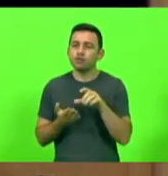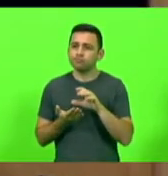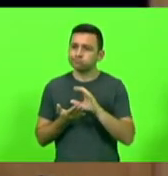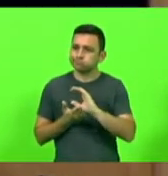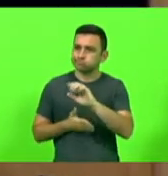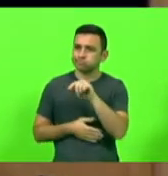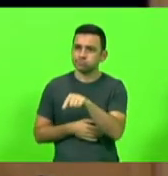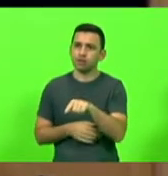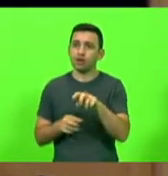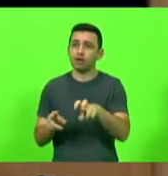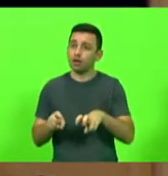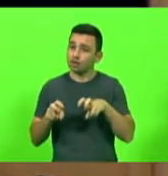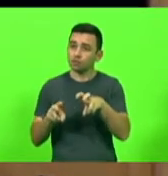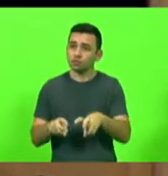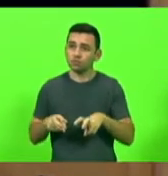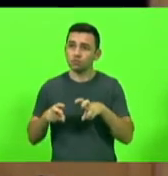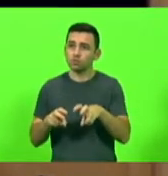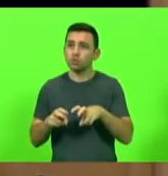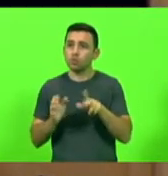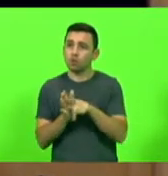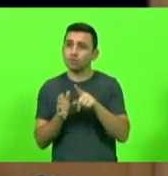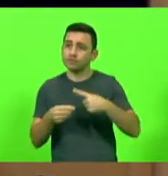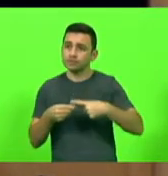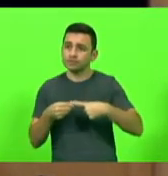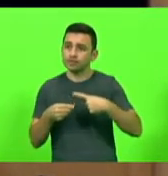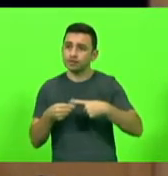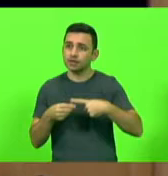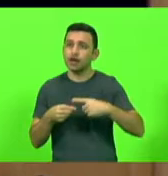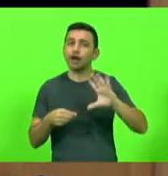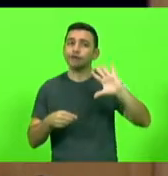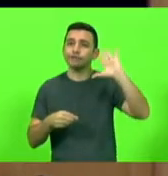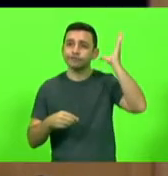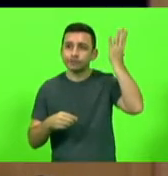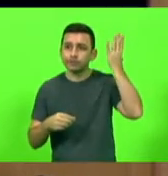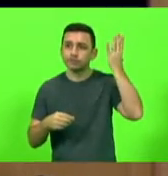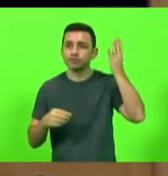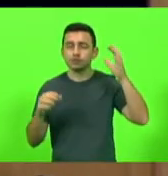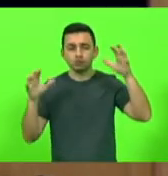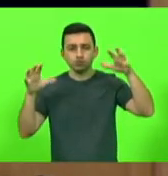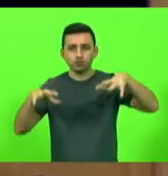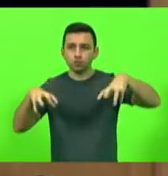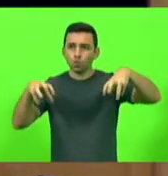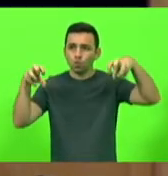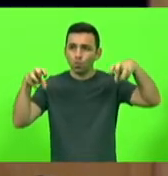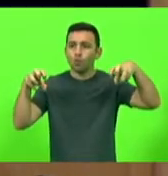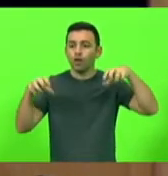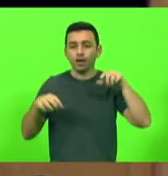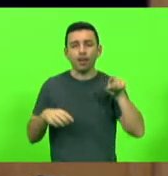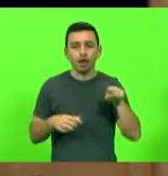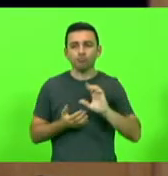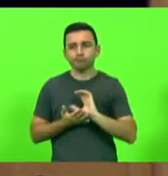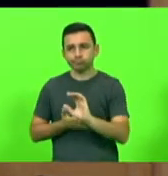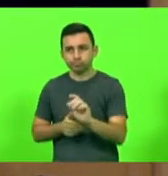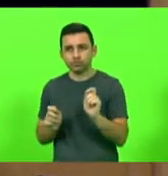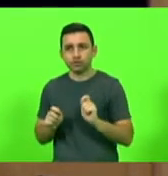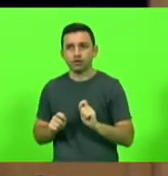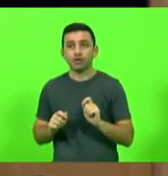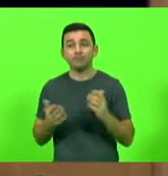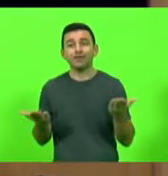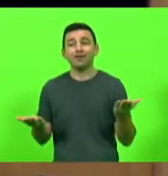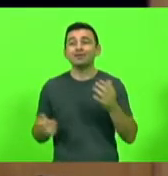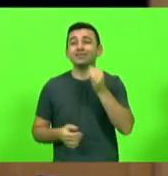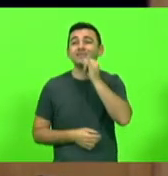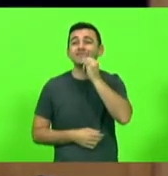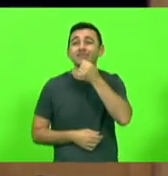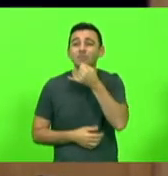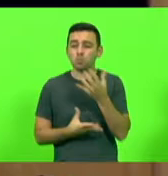agricultores de municípios atingidos pela estiagem. Infelizmente, muitos